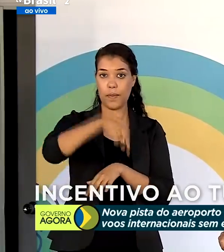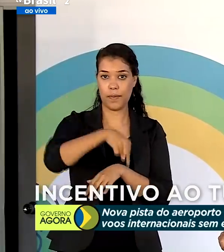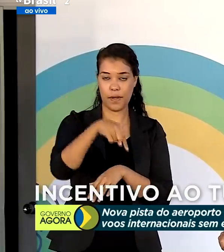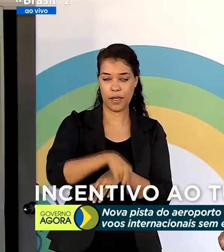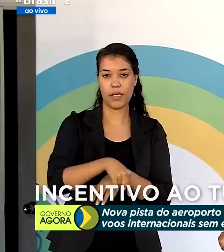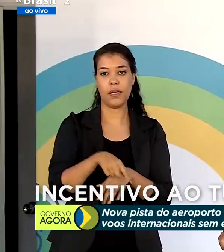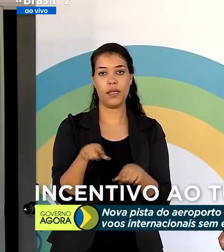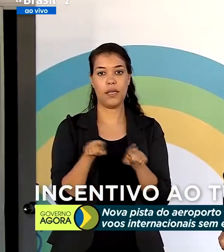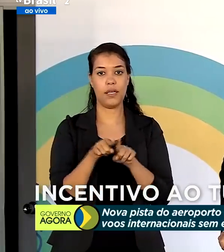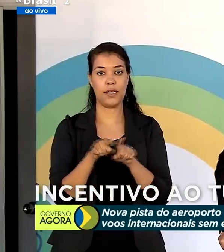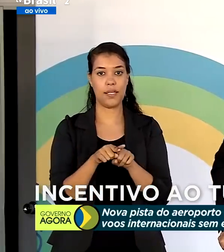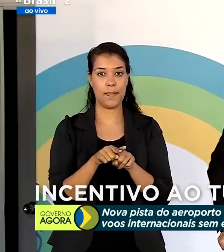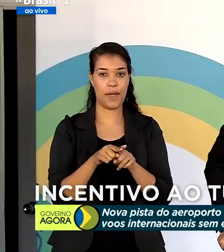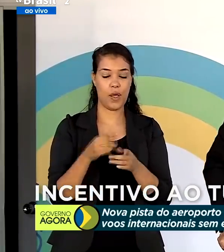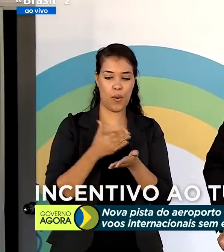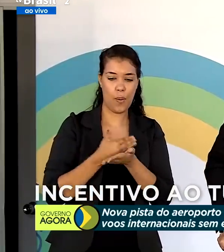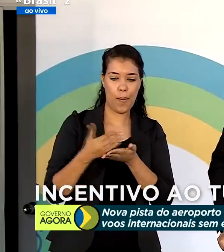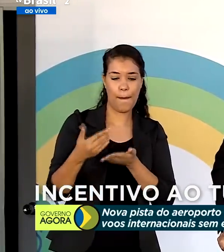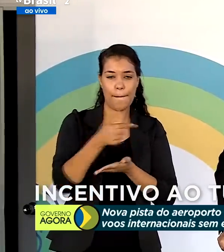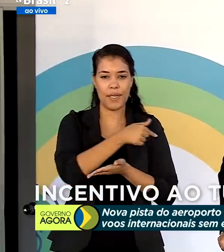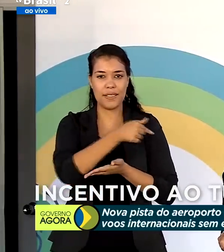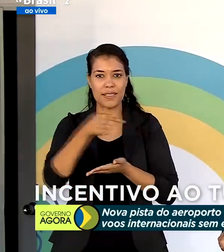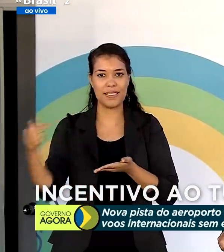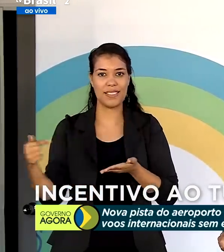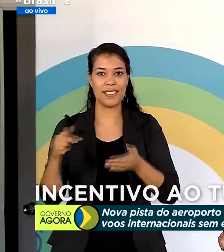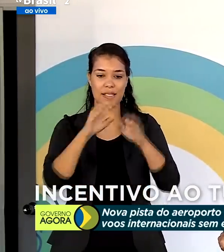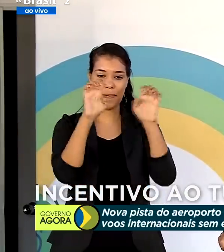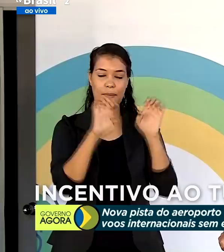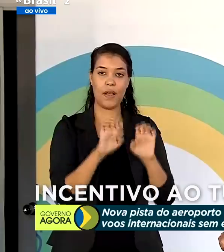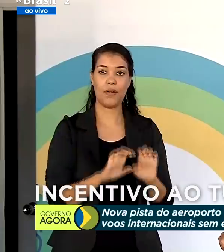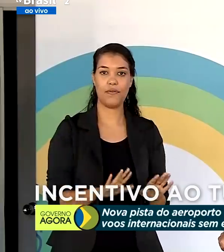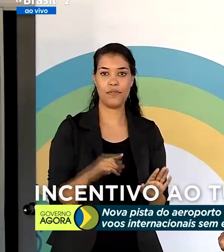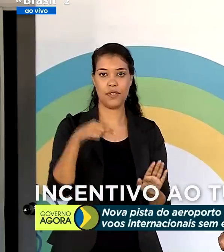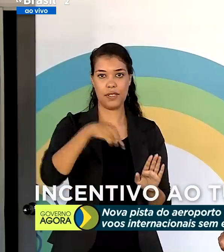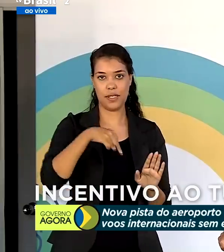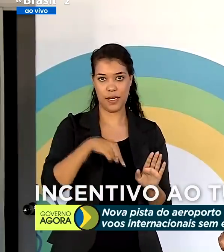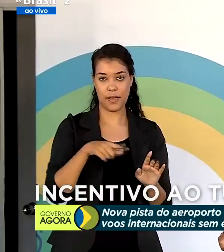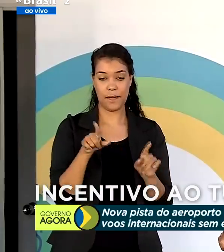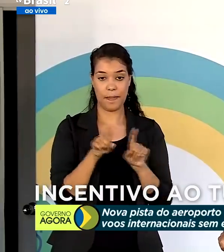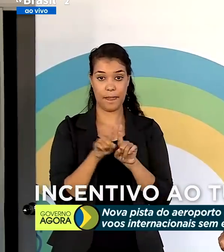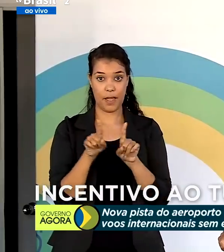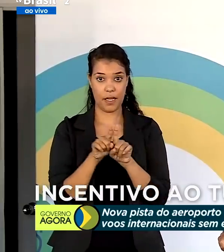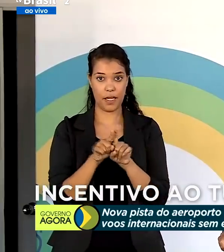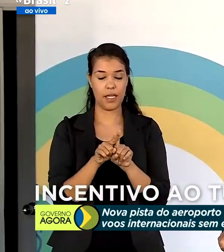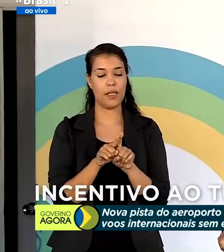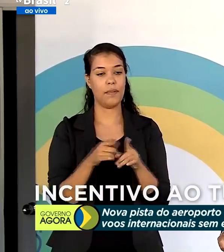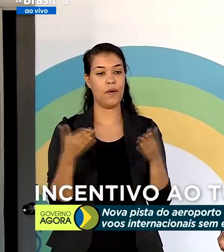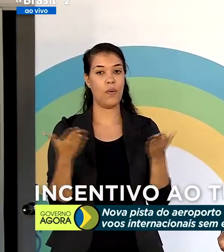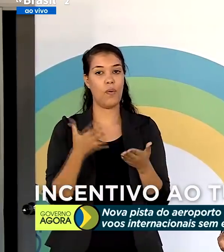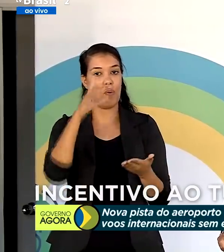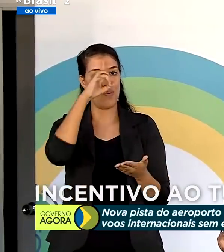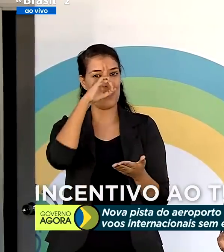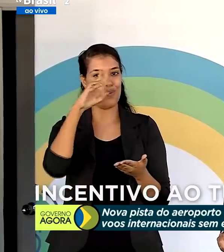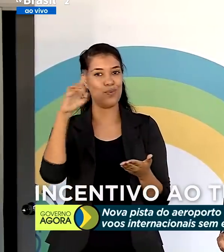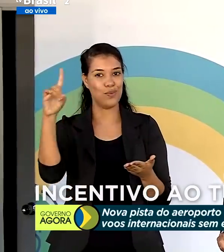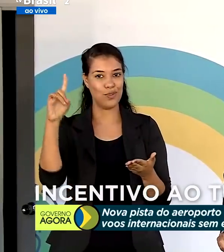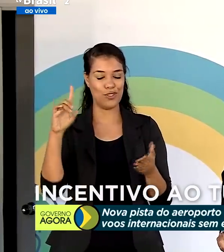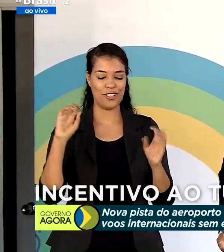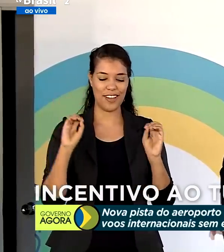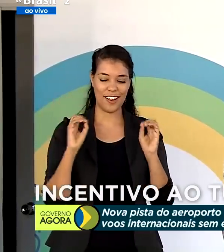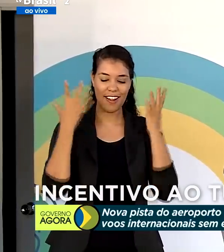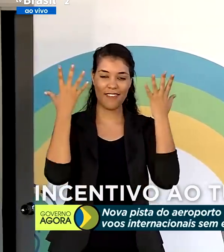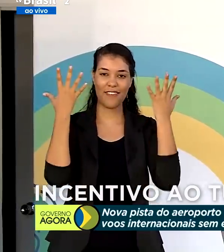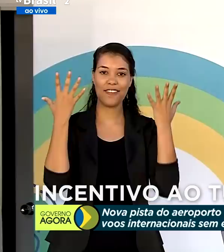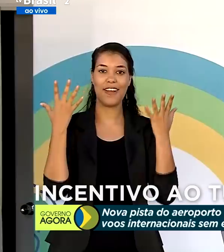início da nossa semana de infraestrutura, no Infra Week, lá na B3. Então, a gente está hoje num dia extremamente de festa.